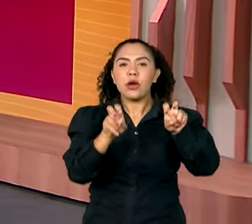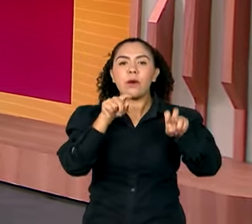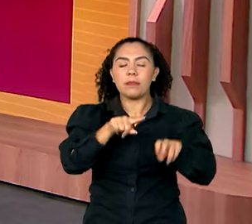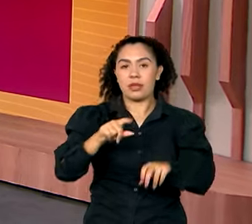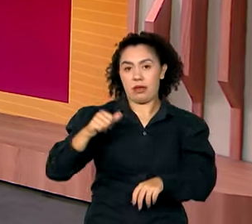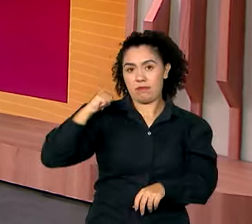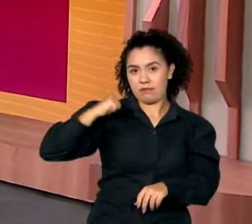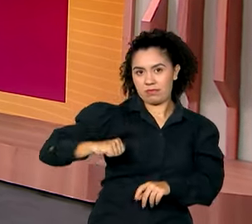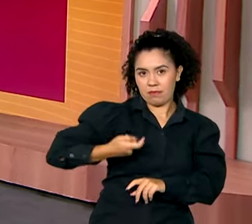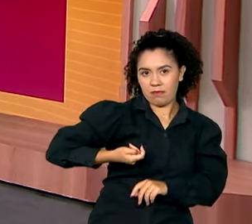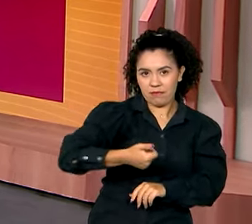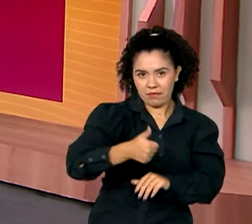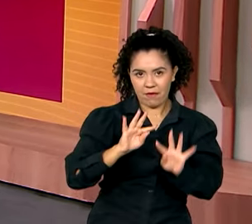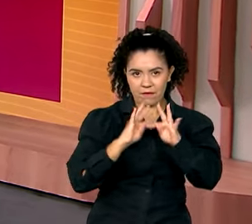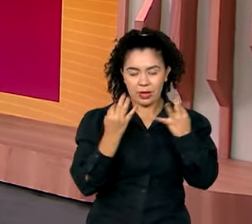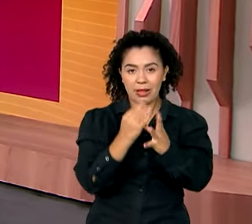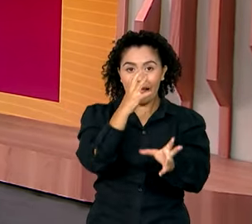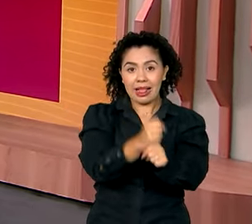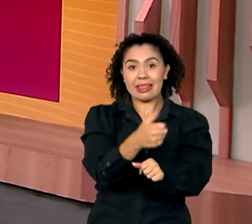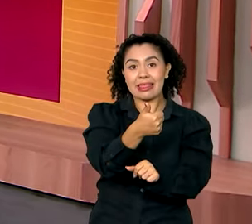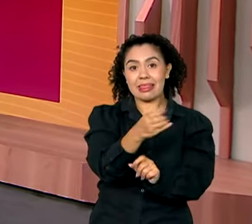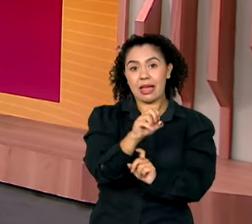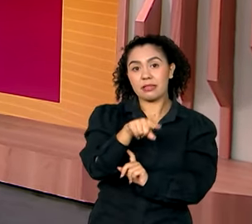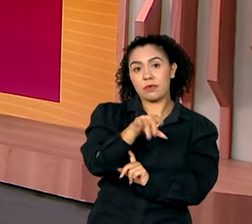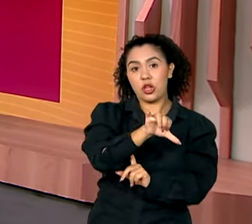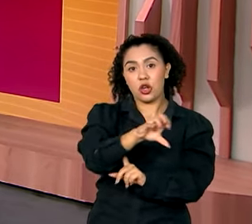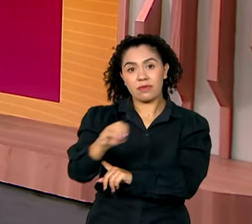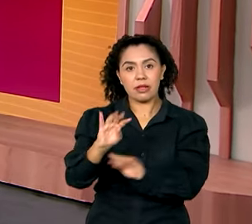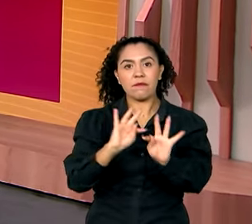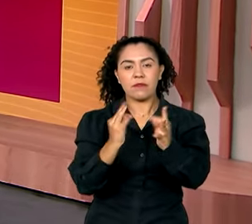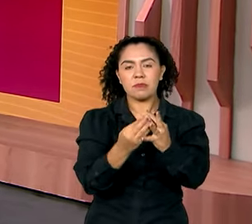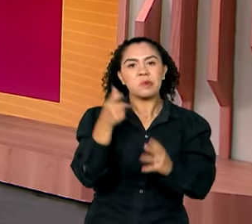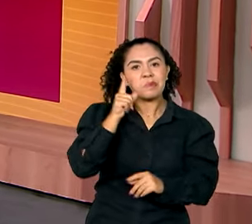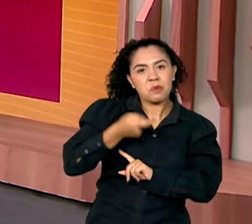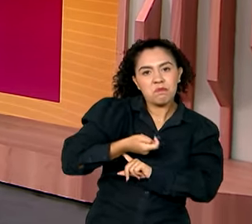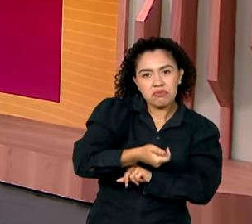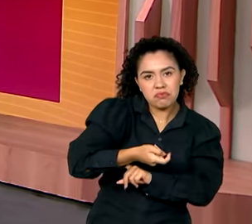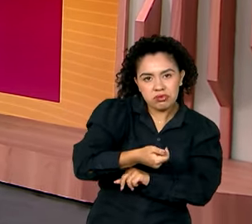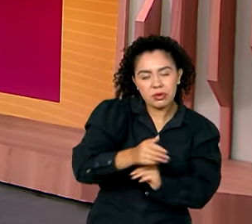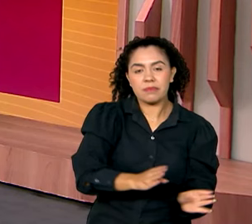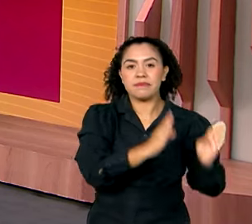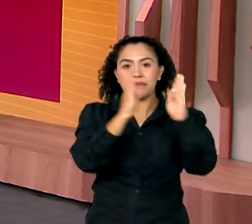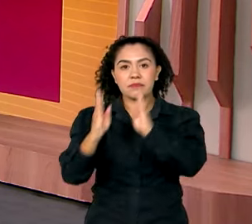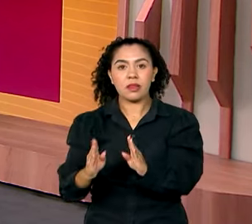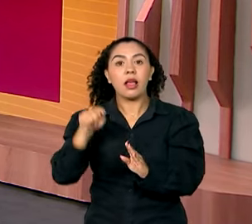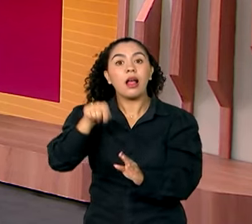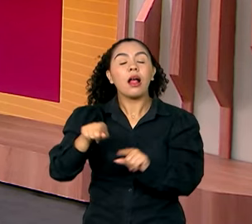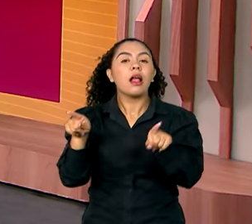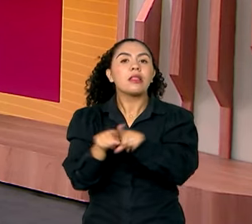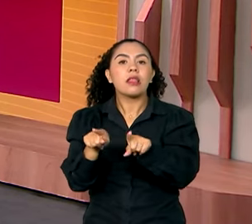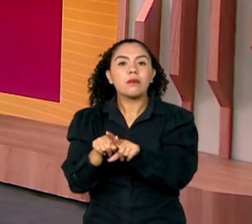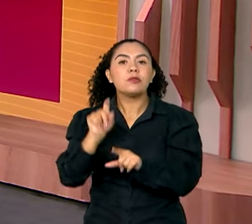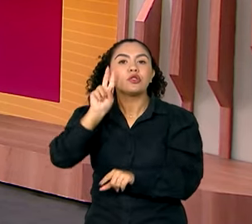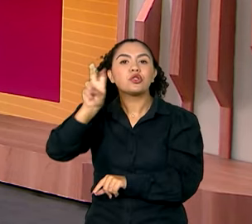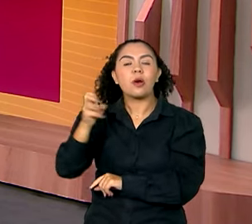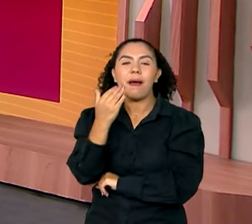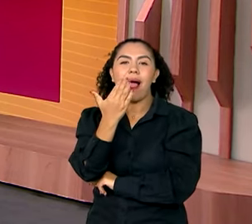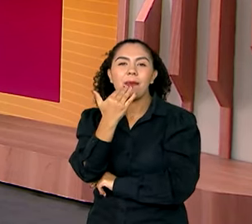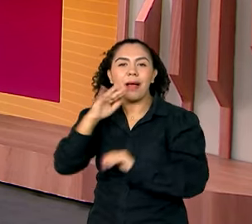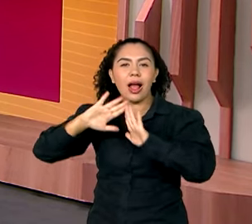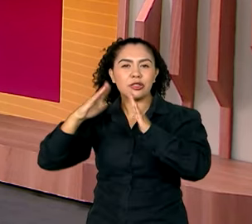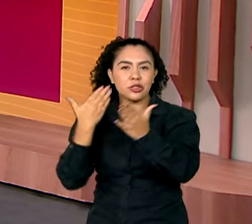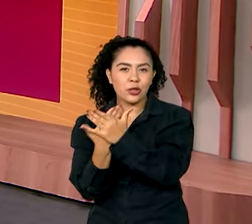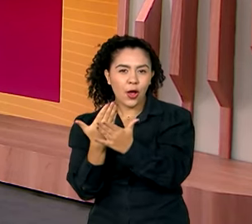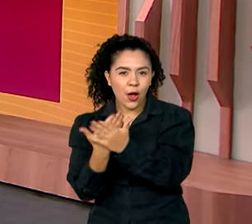do Bolsa Família, são 10.900 famílias atendidas pelo programa. E nós temos, no quesito alimentação escolar,